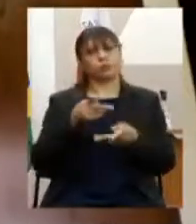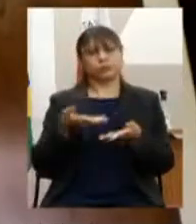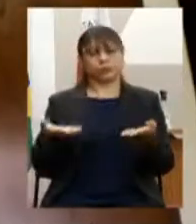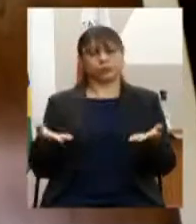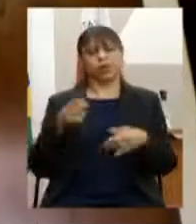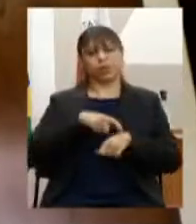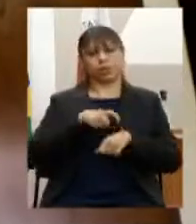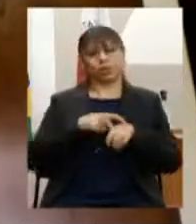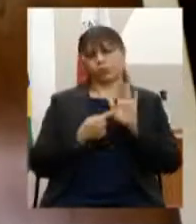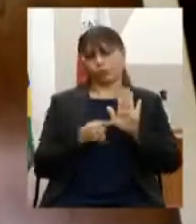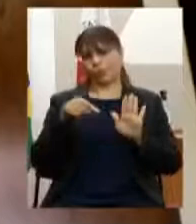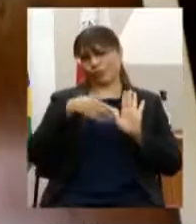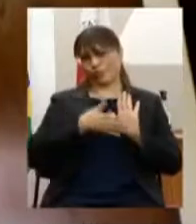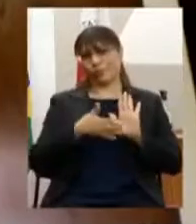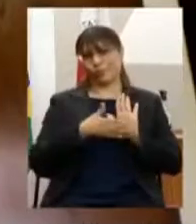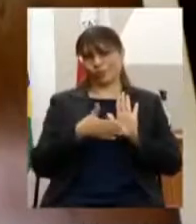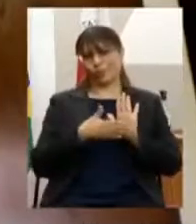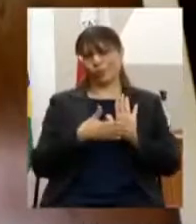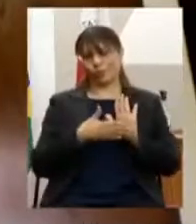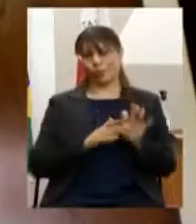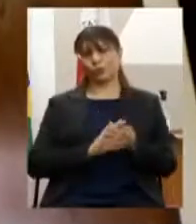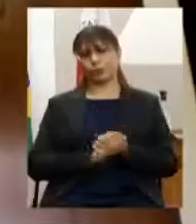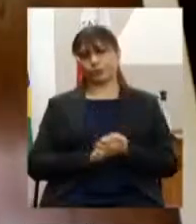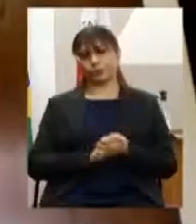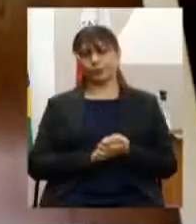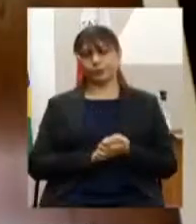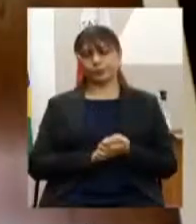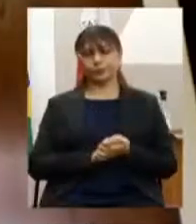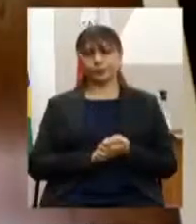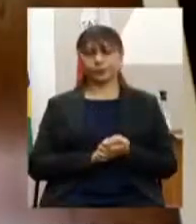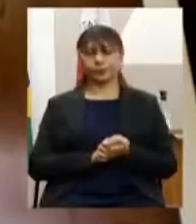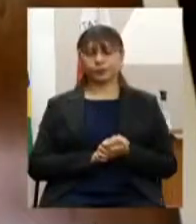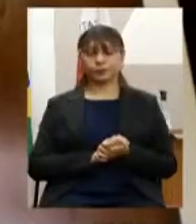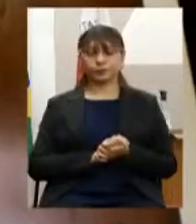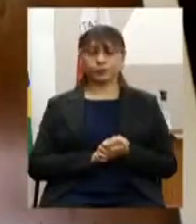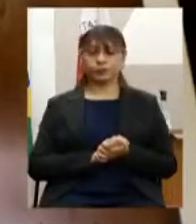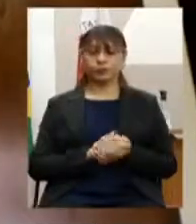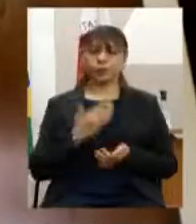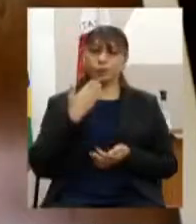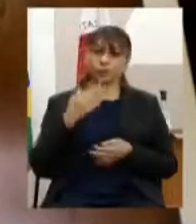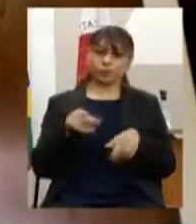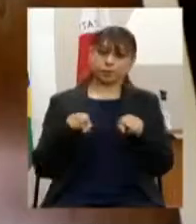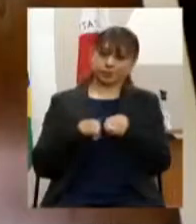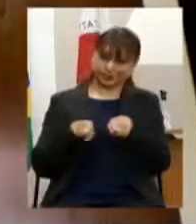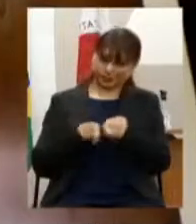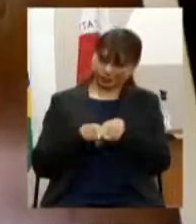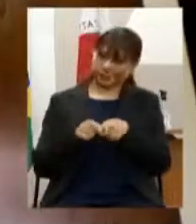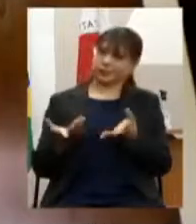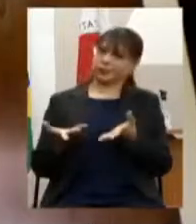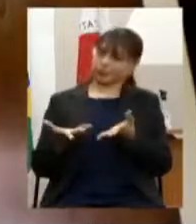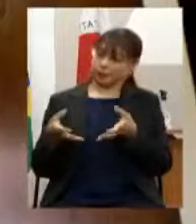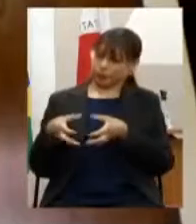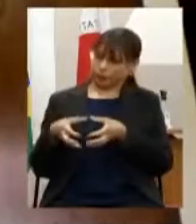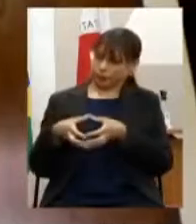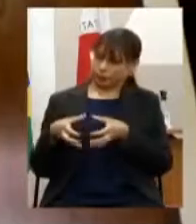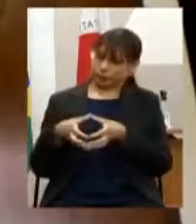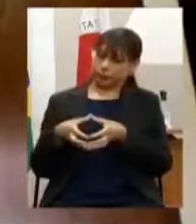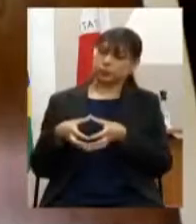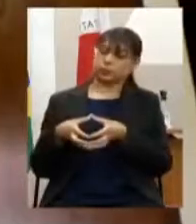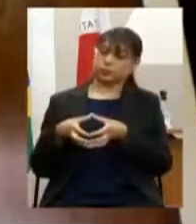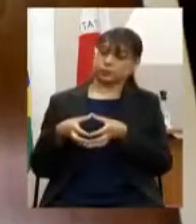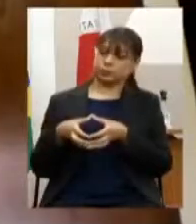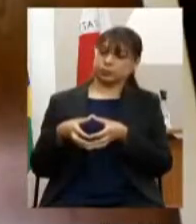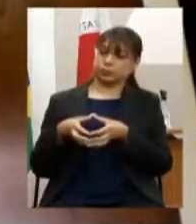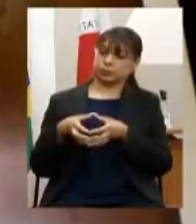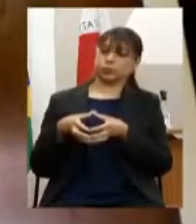apresentadas e essa solicitação também é feita a comissão de fiscalização financeira orçamentária